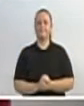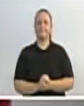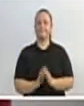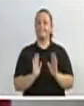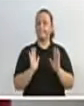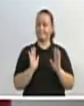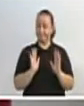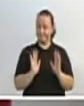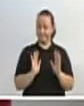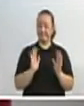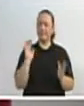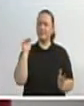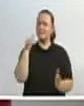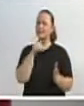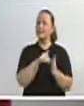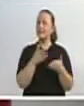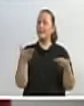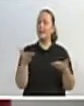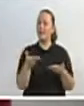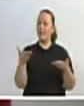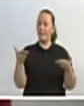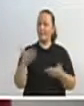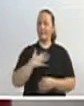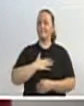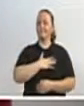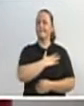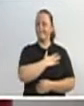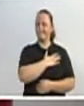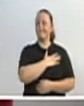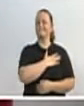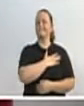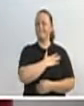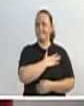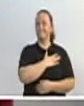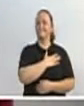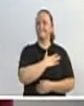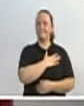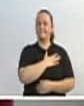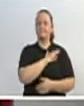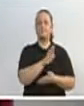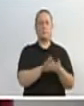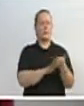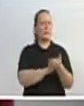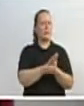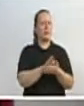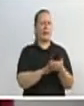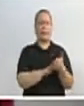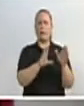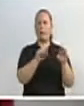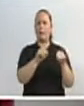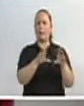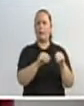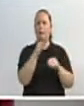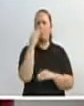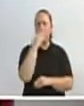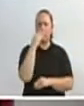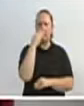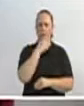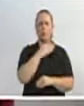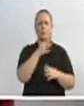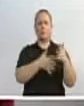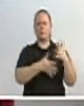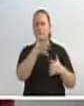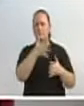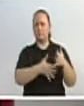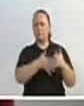agora, o governo Napoleão não tinha se intrometido para atrapalhar os trabalhos da